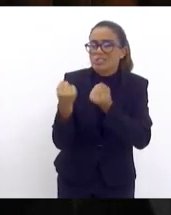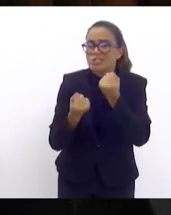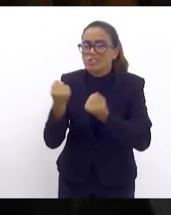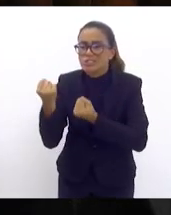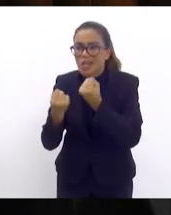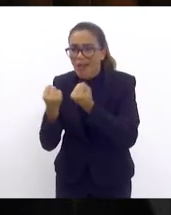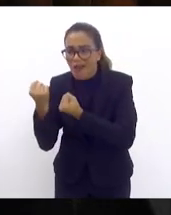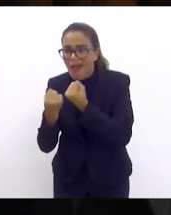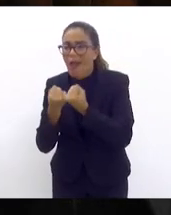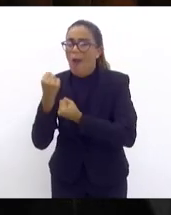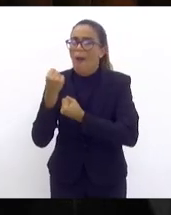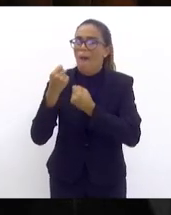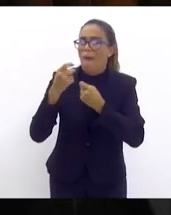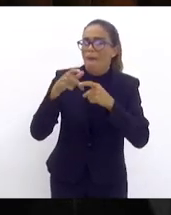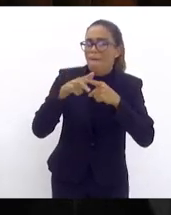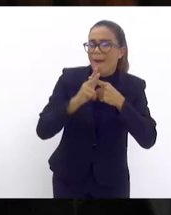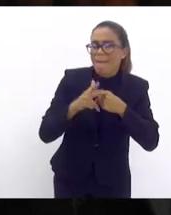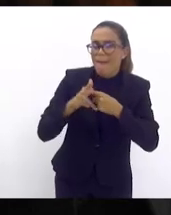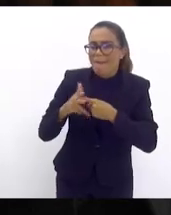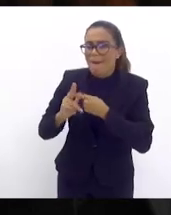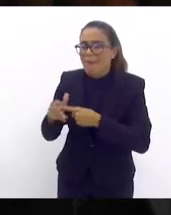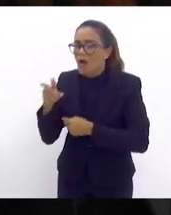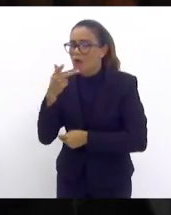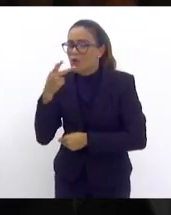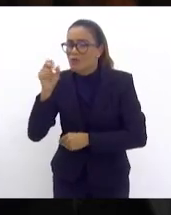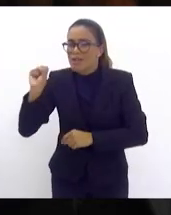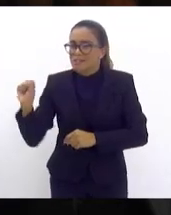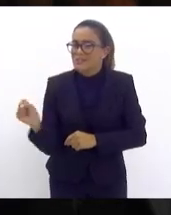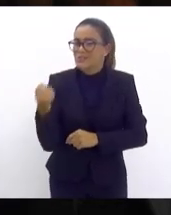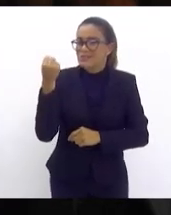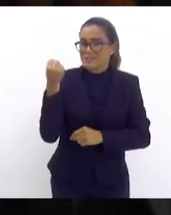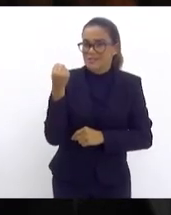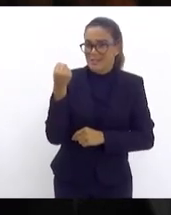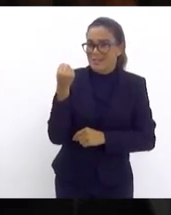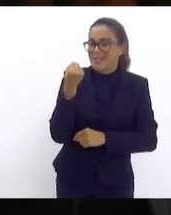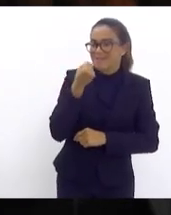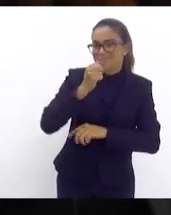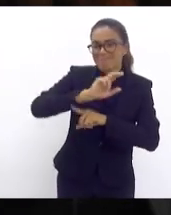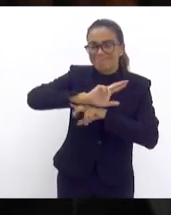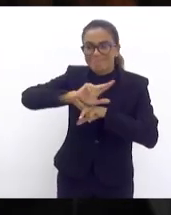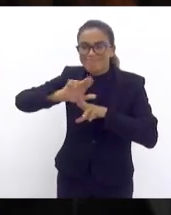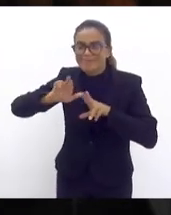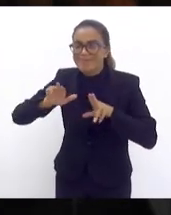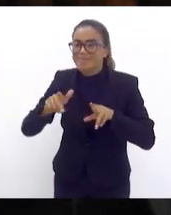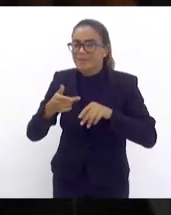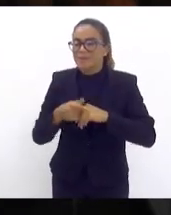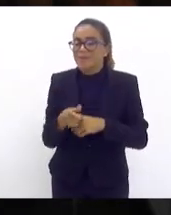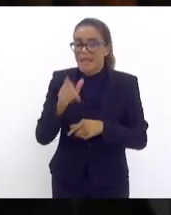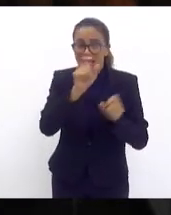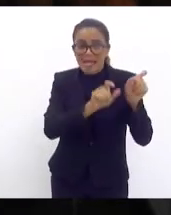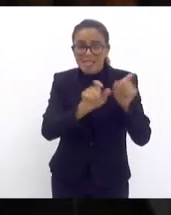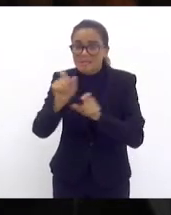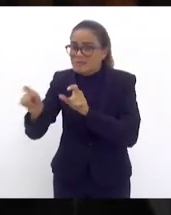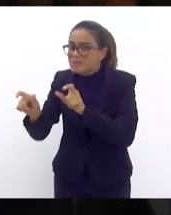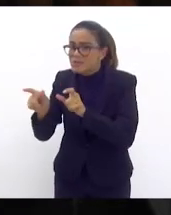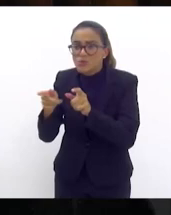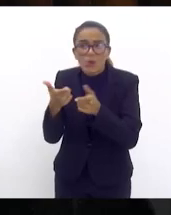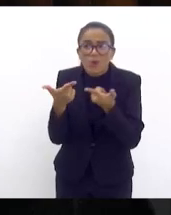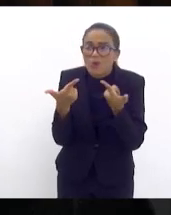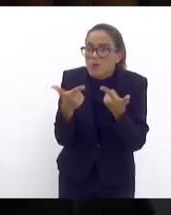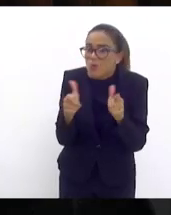de confecção estou aqui falando de cervejarias artesanais essas pessoas não tem dinheiro